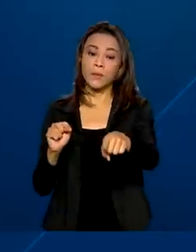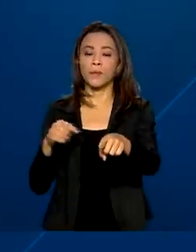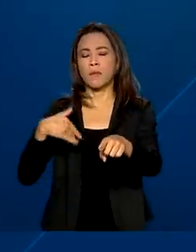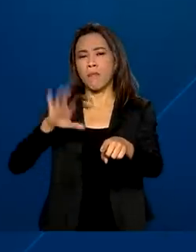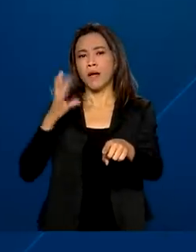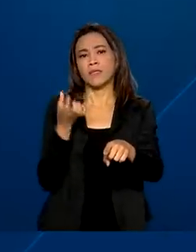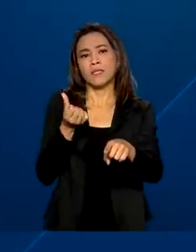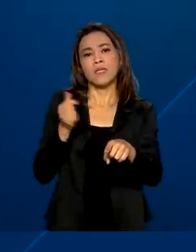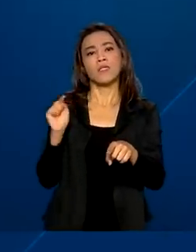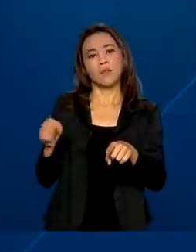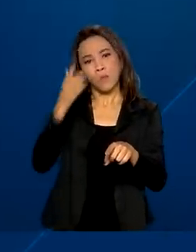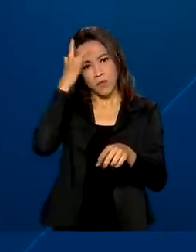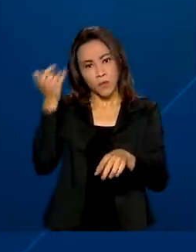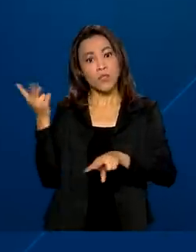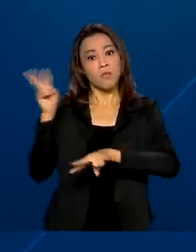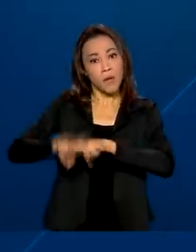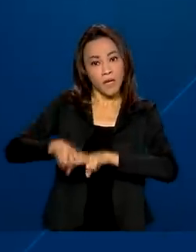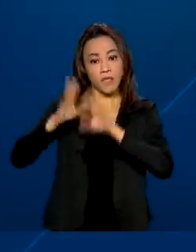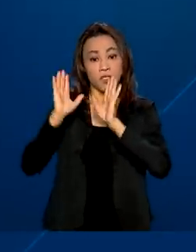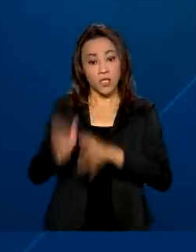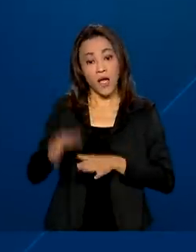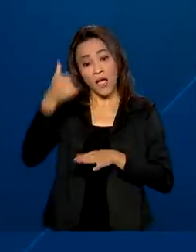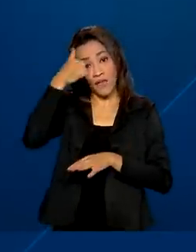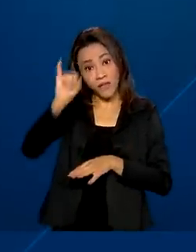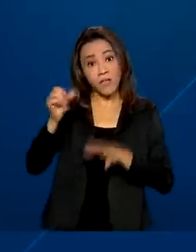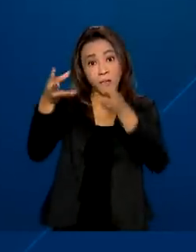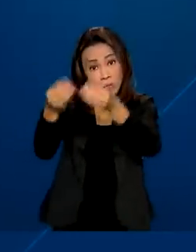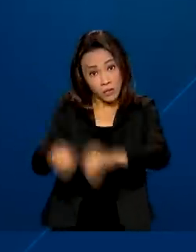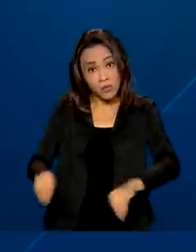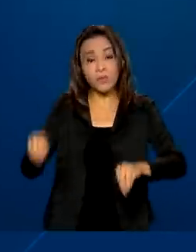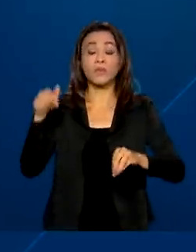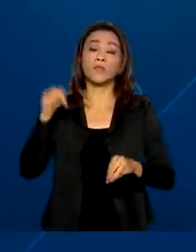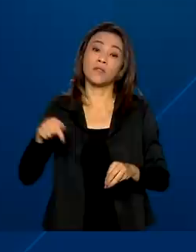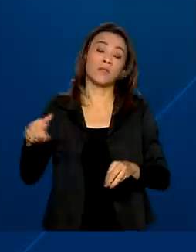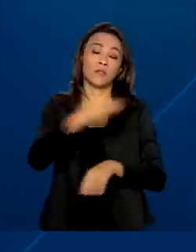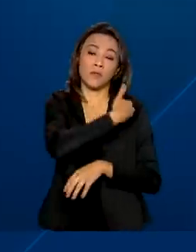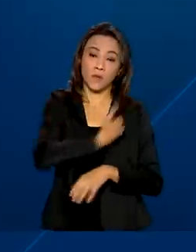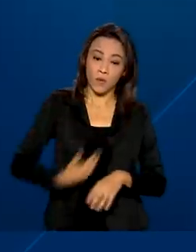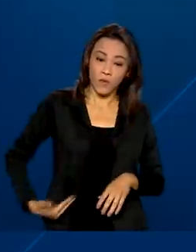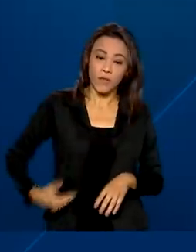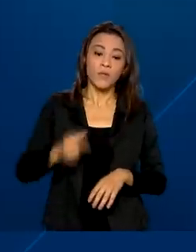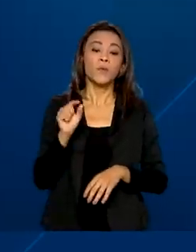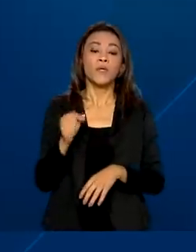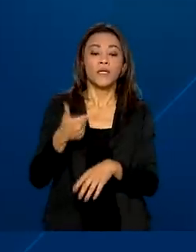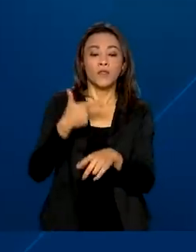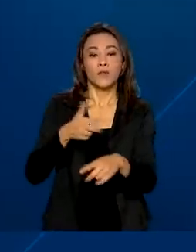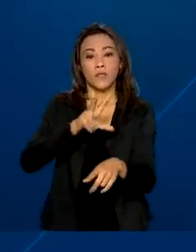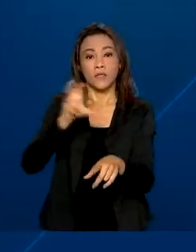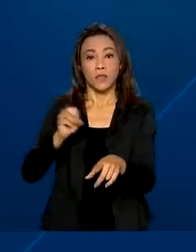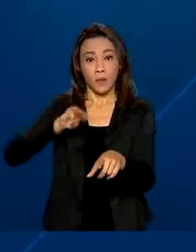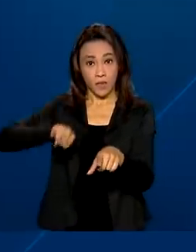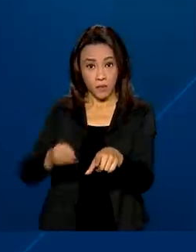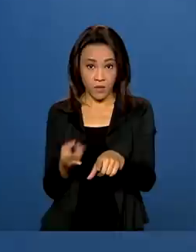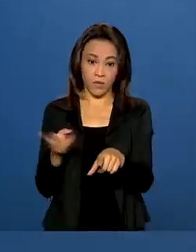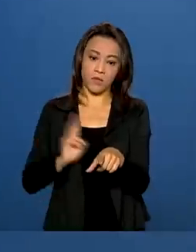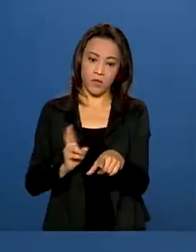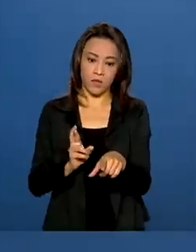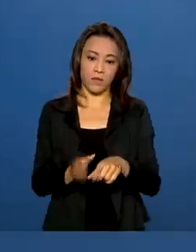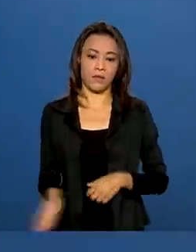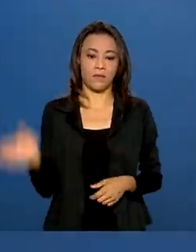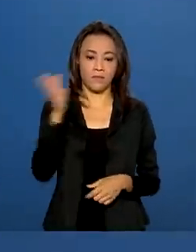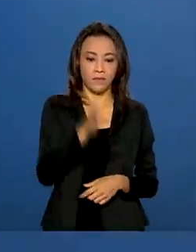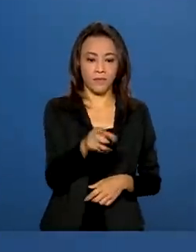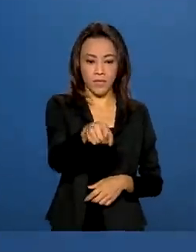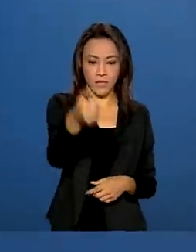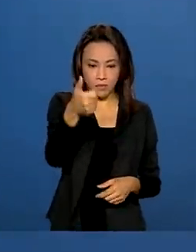6 mil pessoas foram presas, evitando um prejuízo aos cofres públicos de 250 milhões de reais. A gente